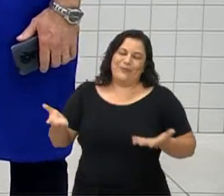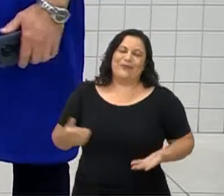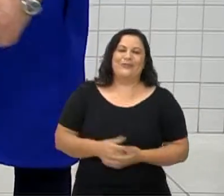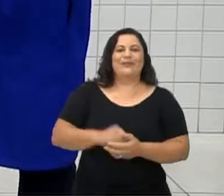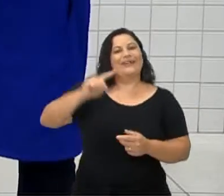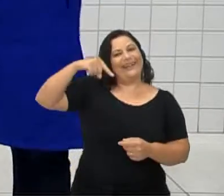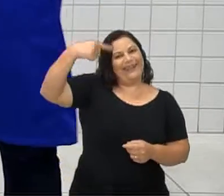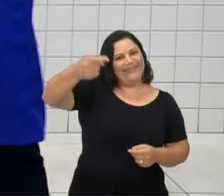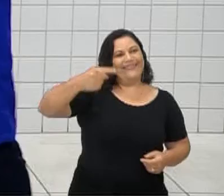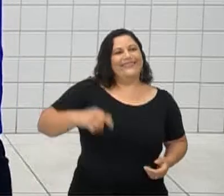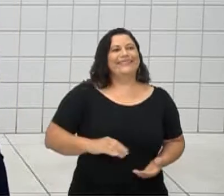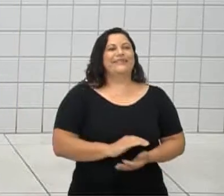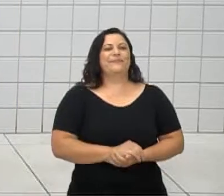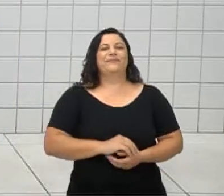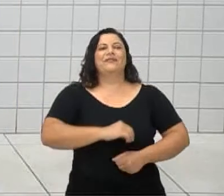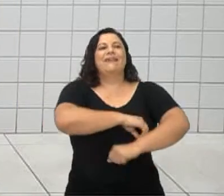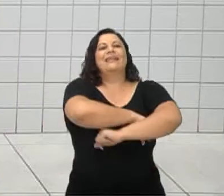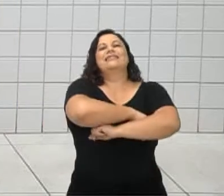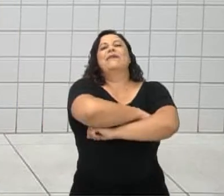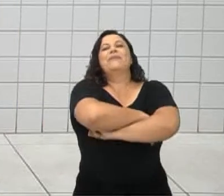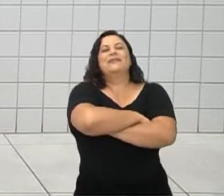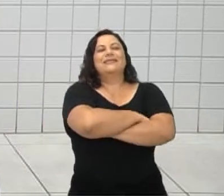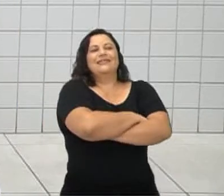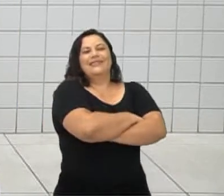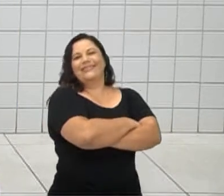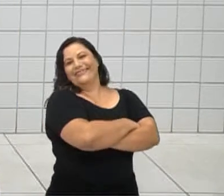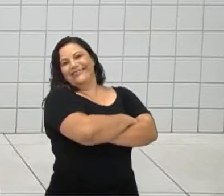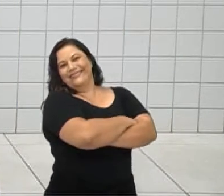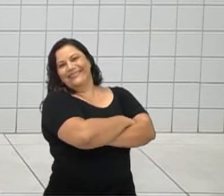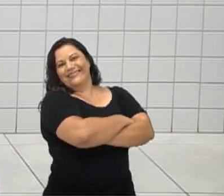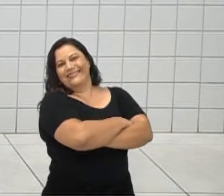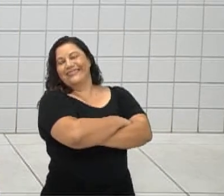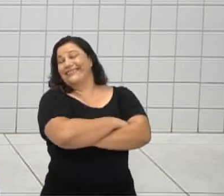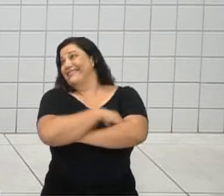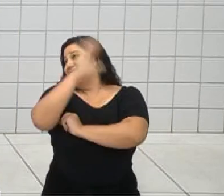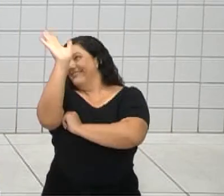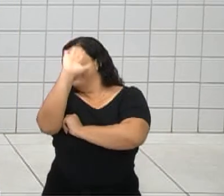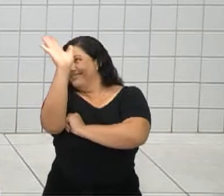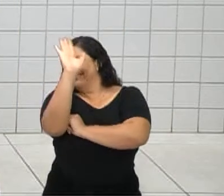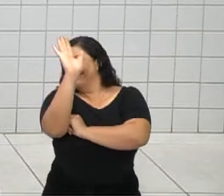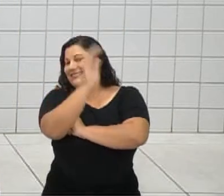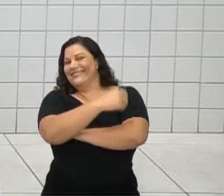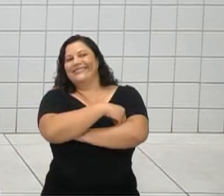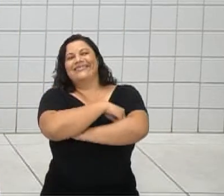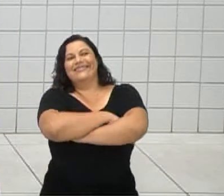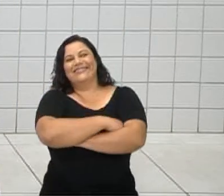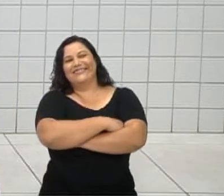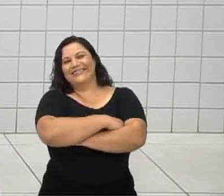próxima! Faz a pose aí! Tchau, gente! Tchau! Tchau!